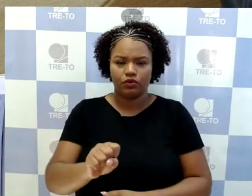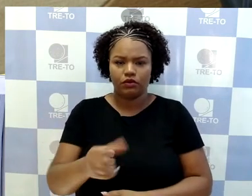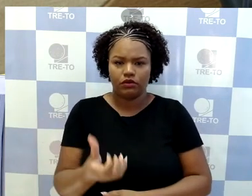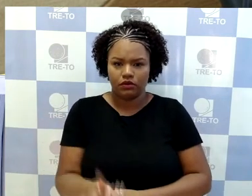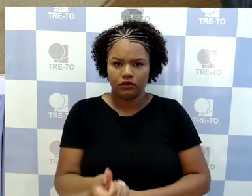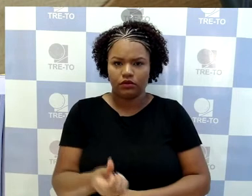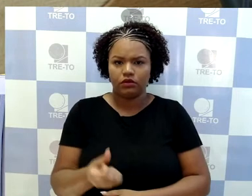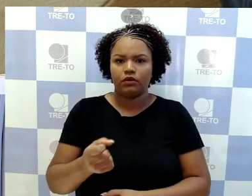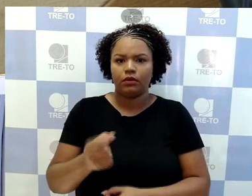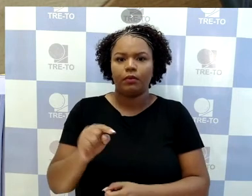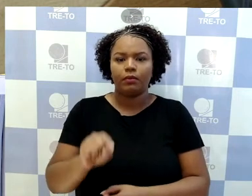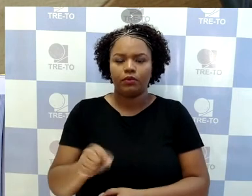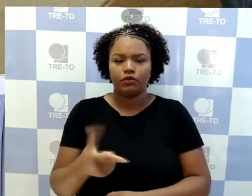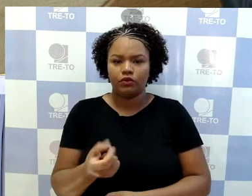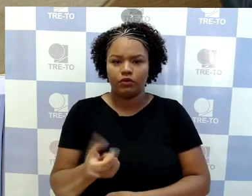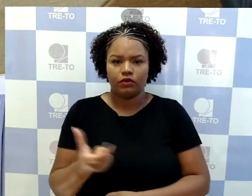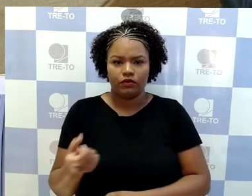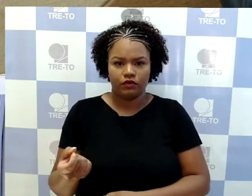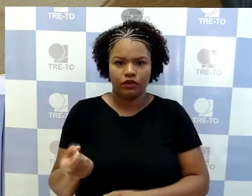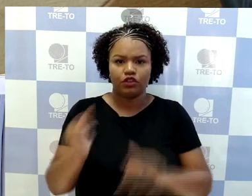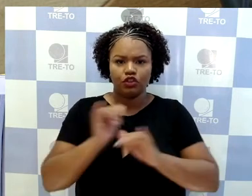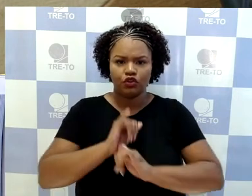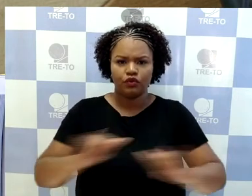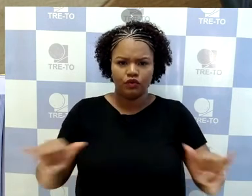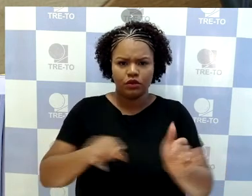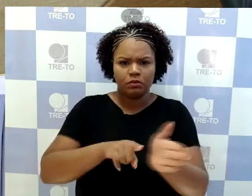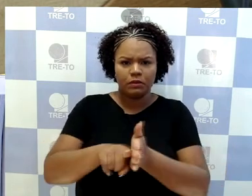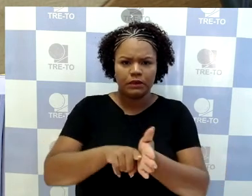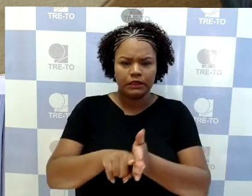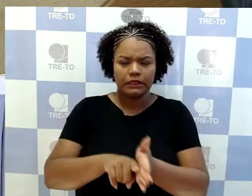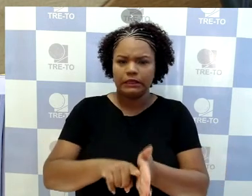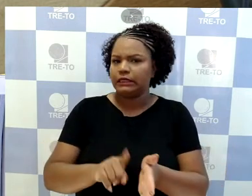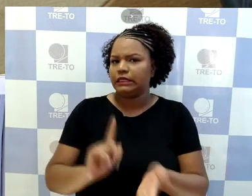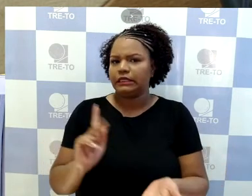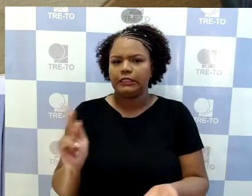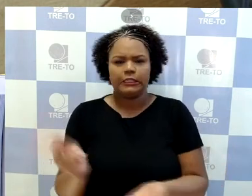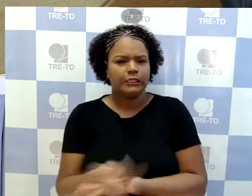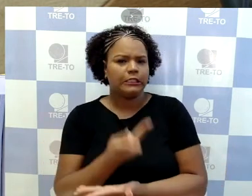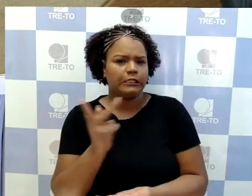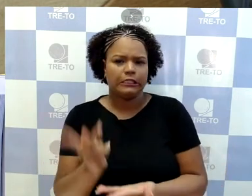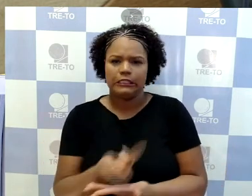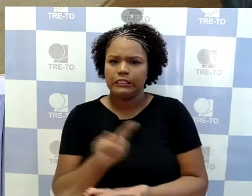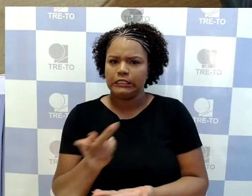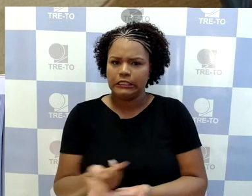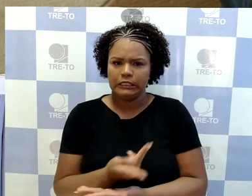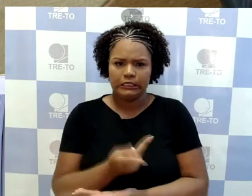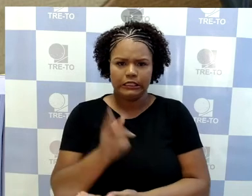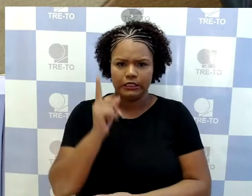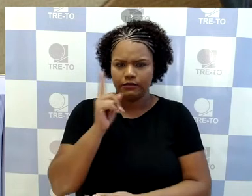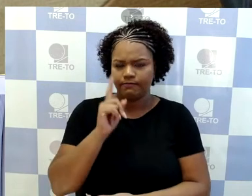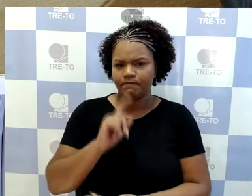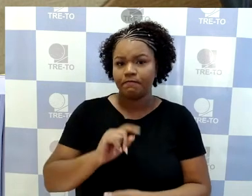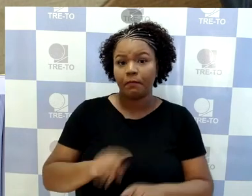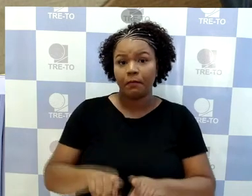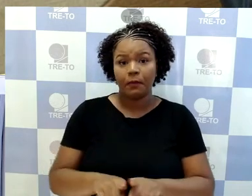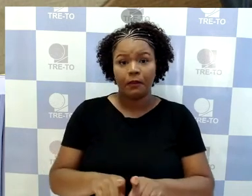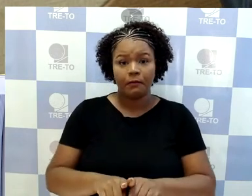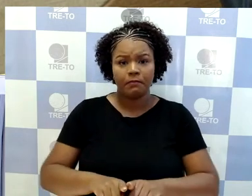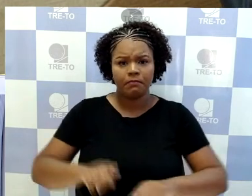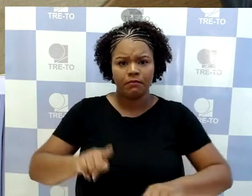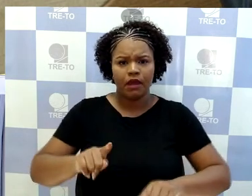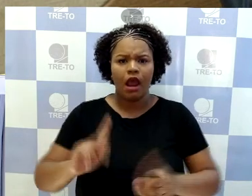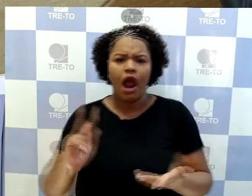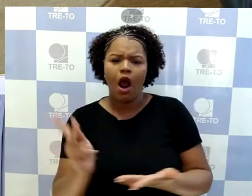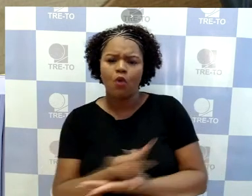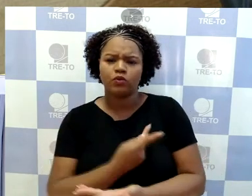Divulgação de pesquisa fraudulenta. Divulgação de fatos inverídicos na propaganda eleitoral. Origi